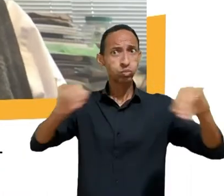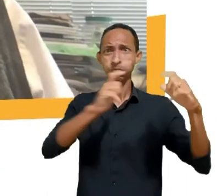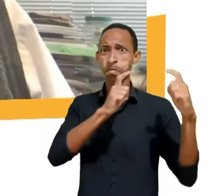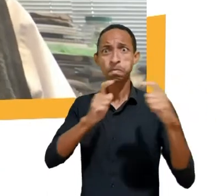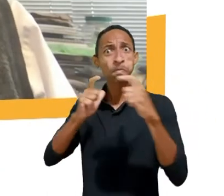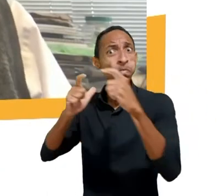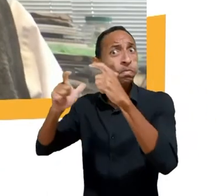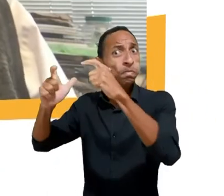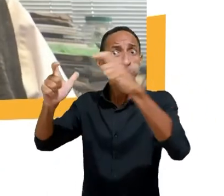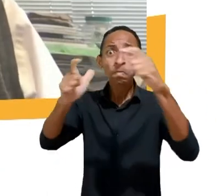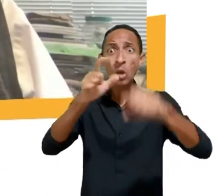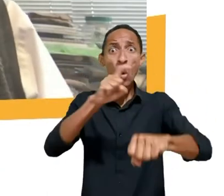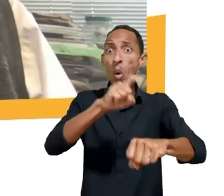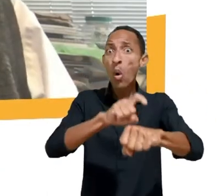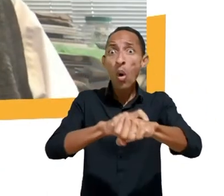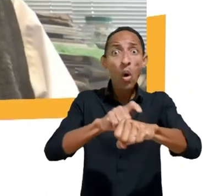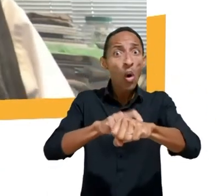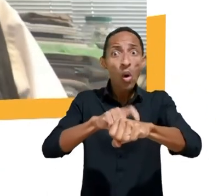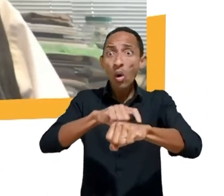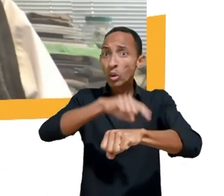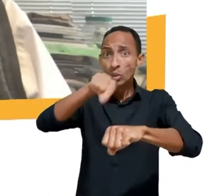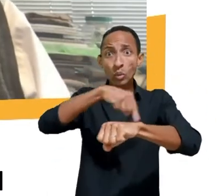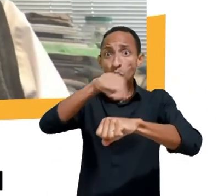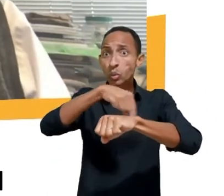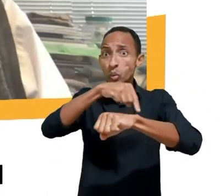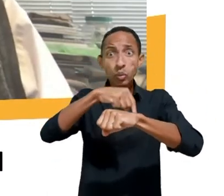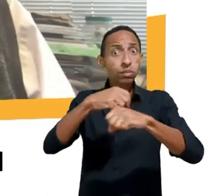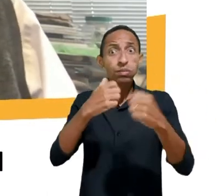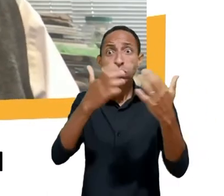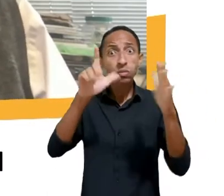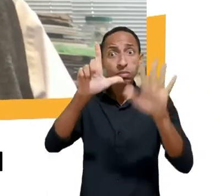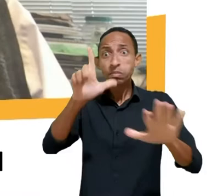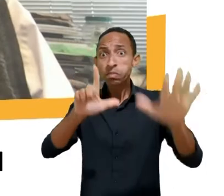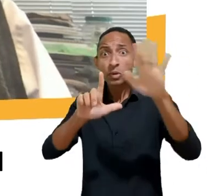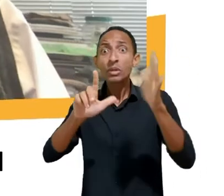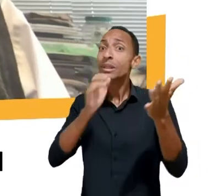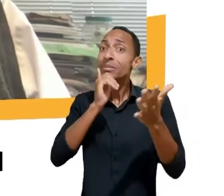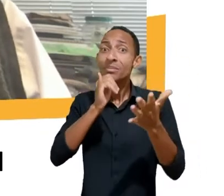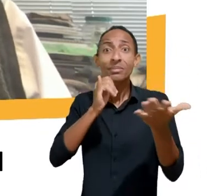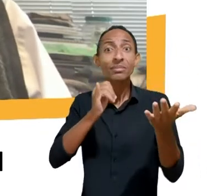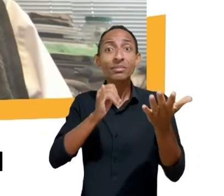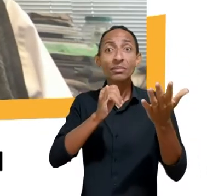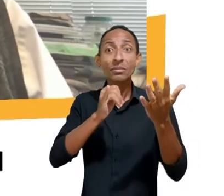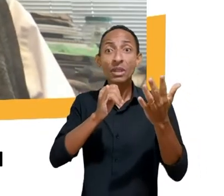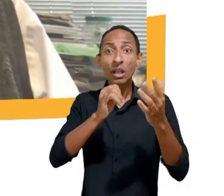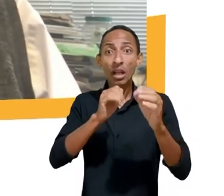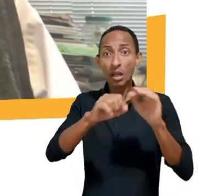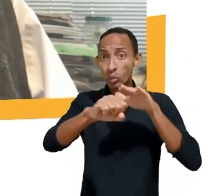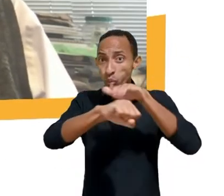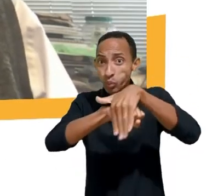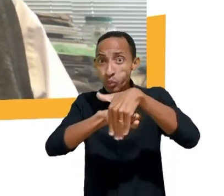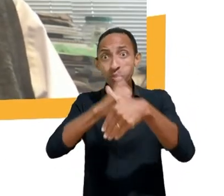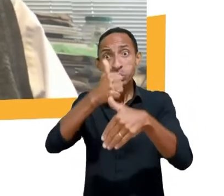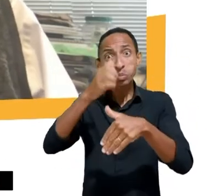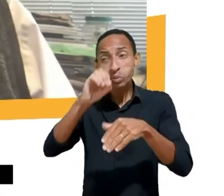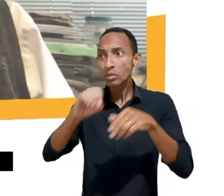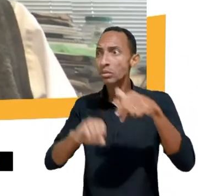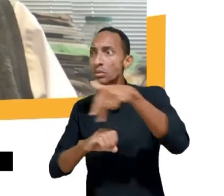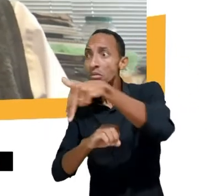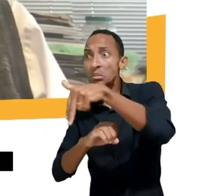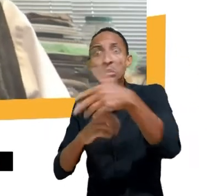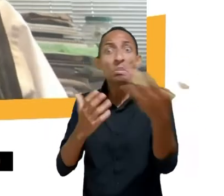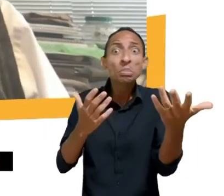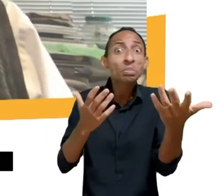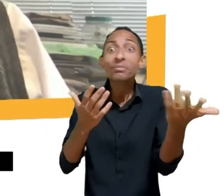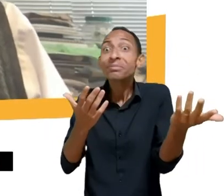mundo, contrário do mundo físico, onde, por exemplo, depois das 10 da noite pode ser perigoso andar em uma certa região, na internet é 10 da noite o tempo todo em